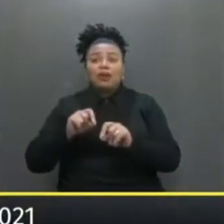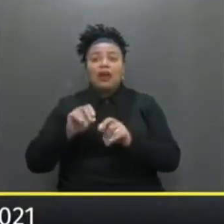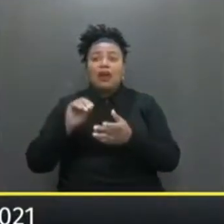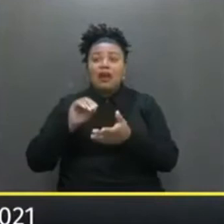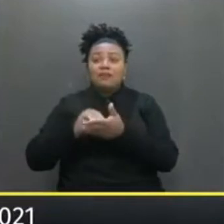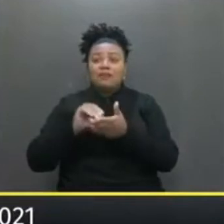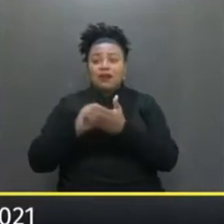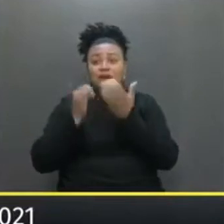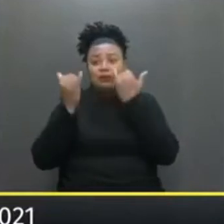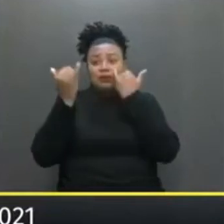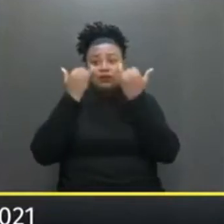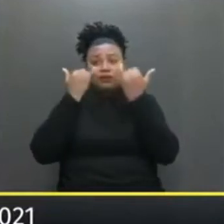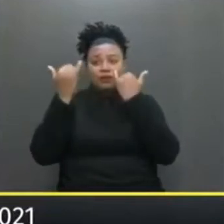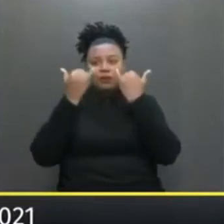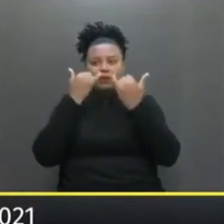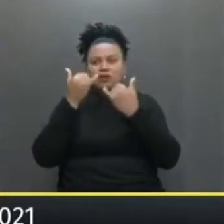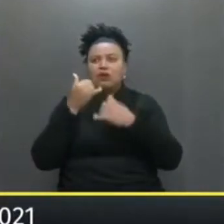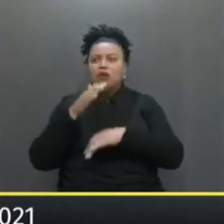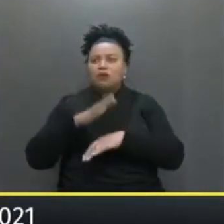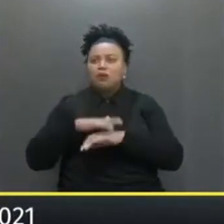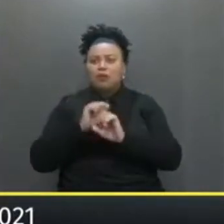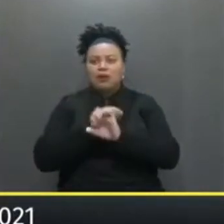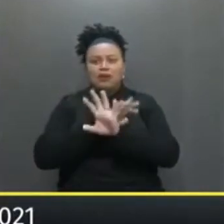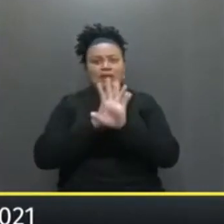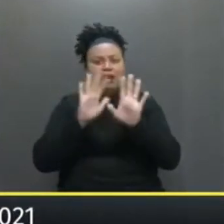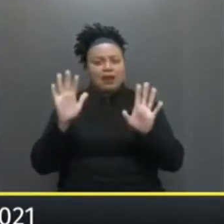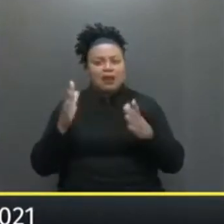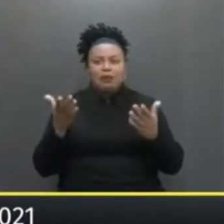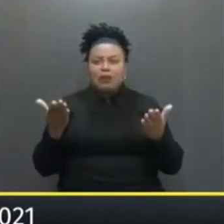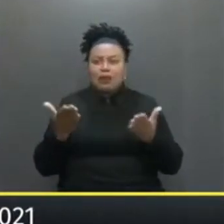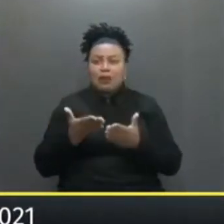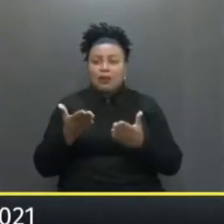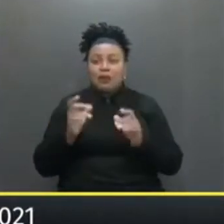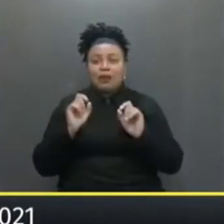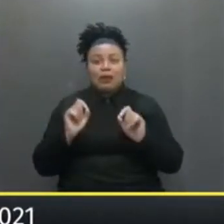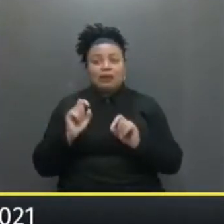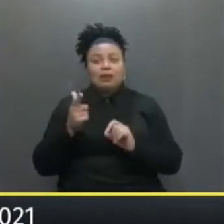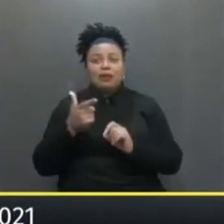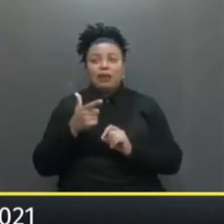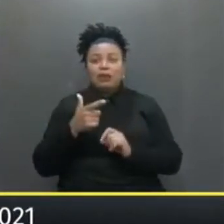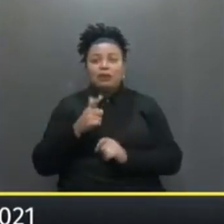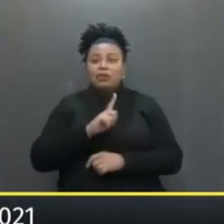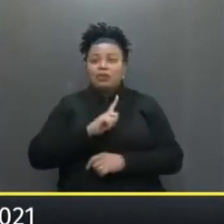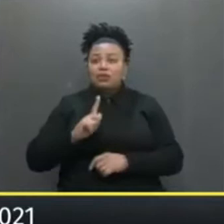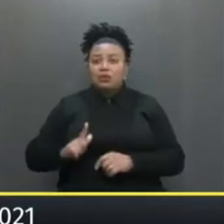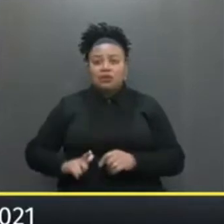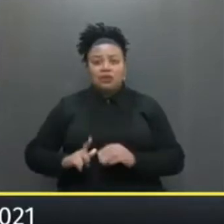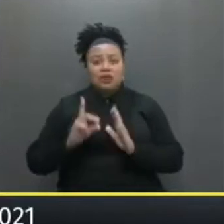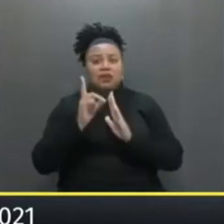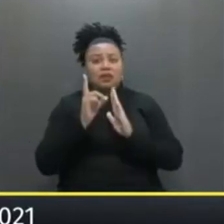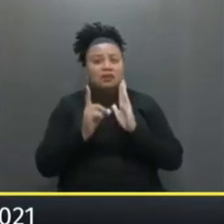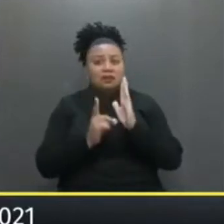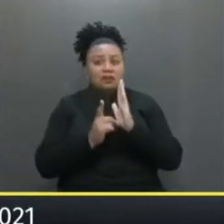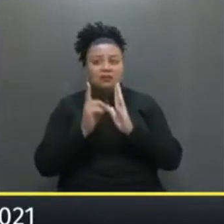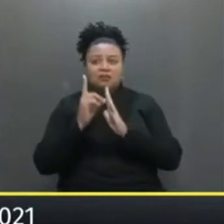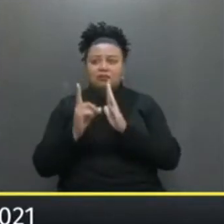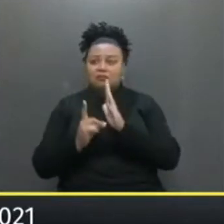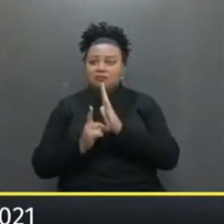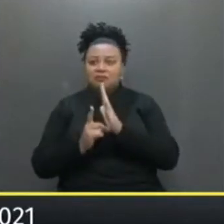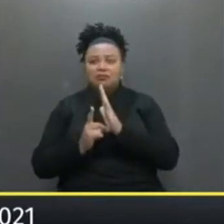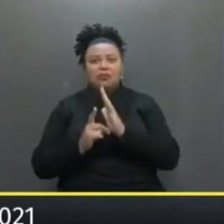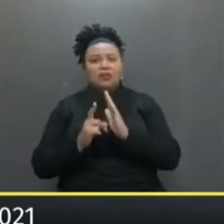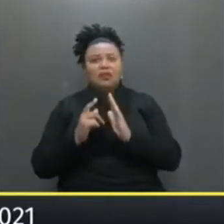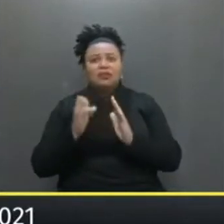informação E ficou cada vez Mais claro Está claro isso Que não se governa Para os decretos E os decretos Não